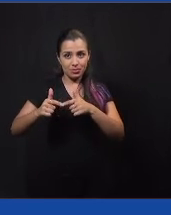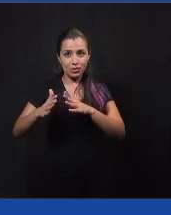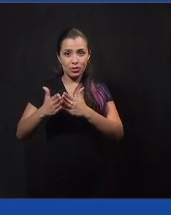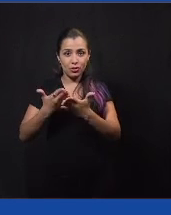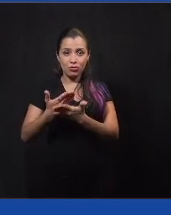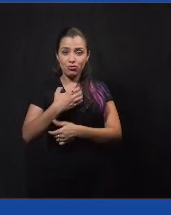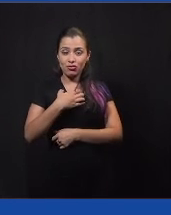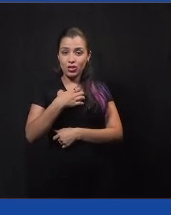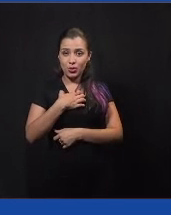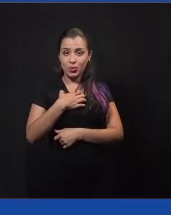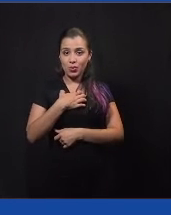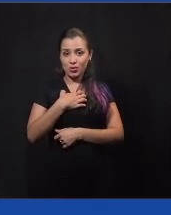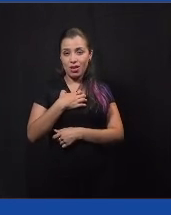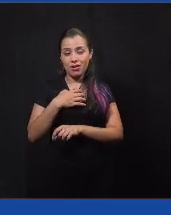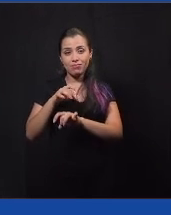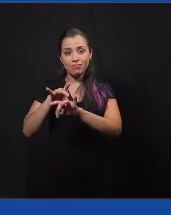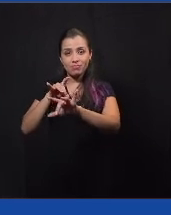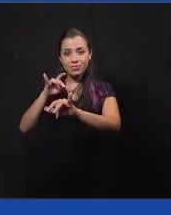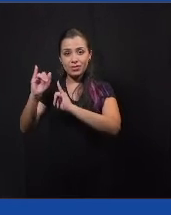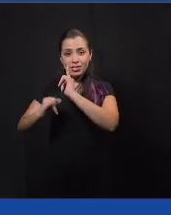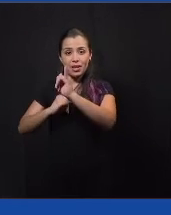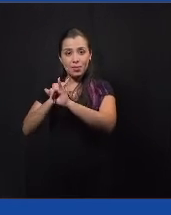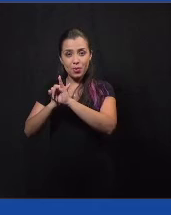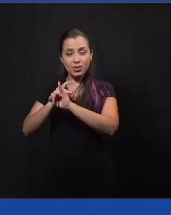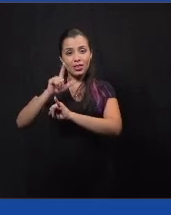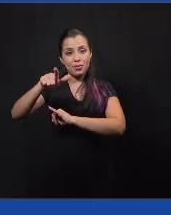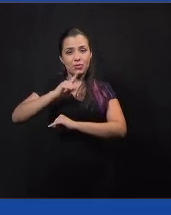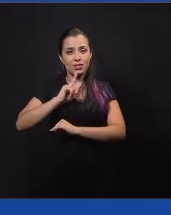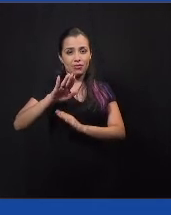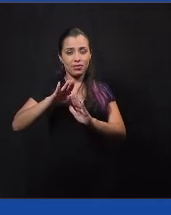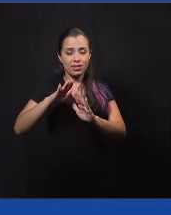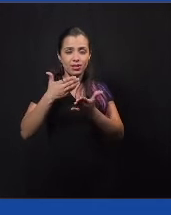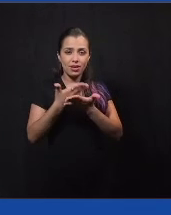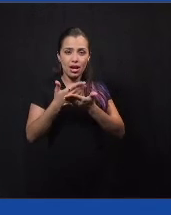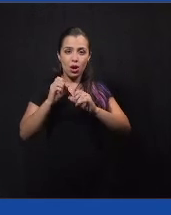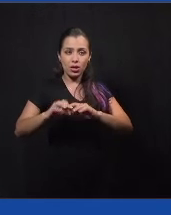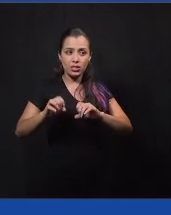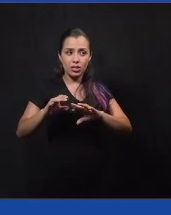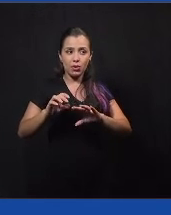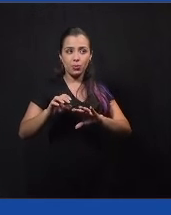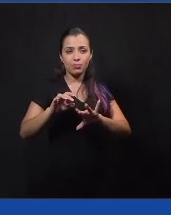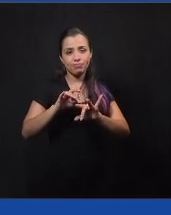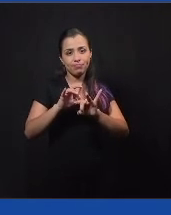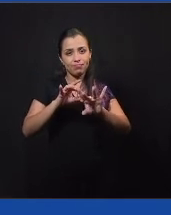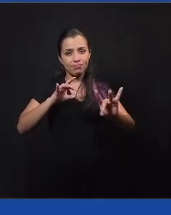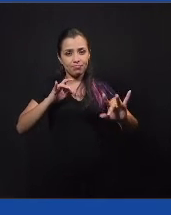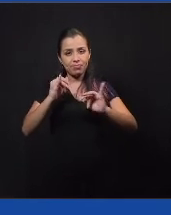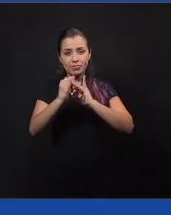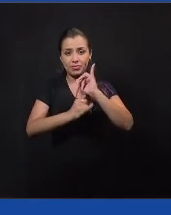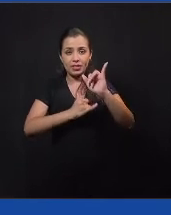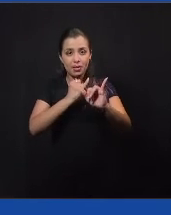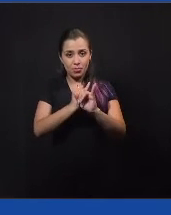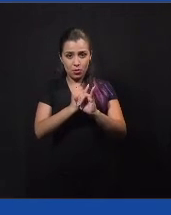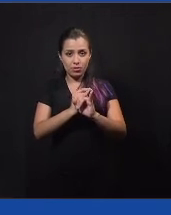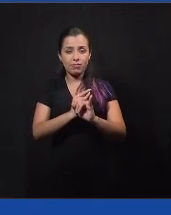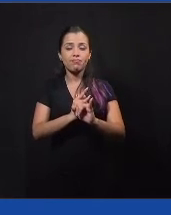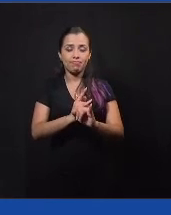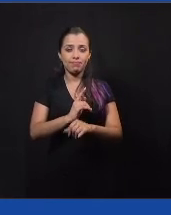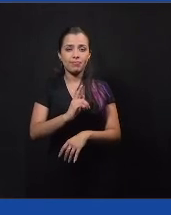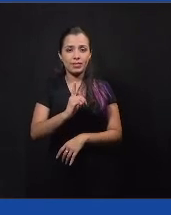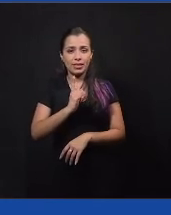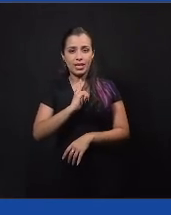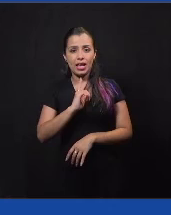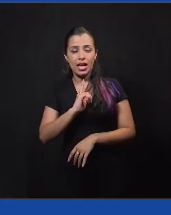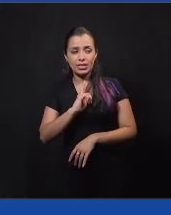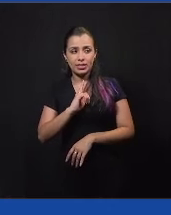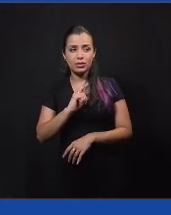aí, veio toda a questão também do ensino remoto, né, no estado de Minas teve, está tendo aula remota com